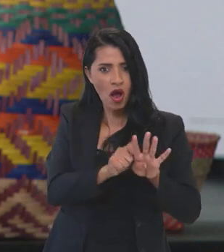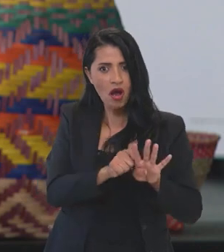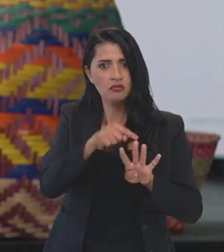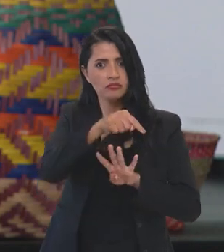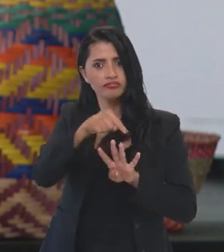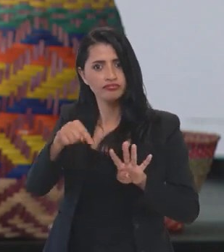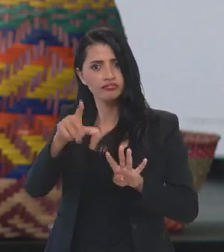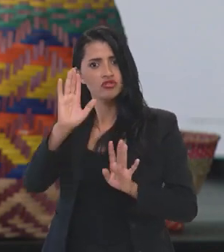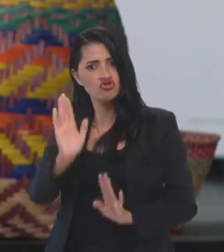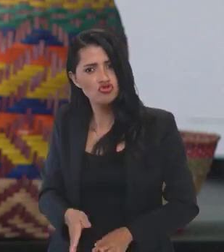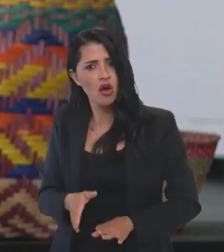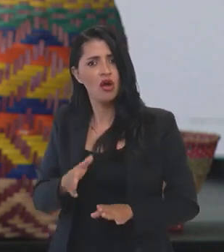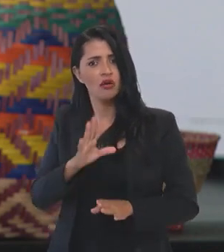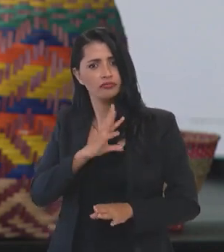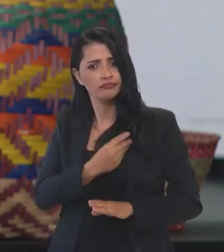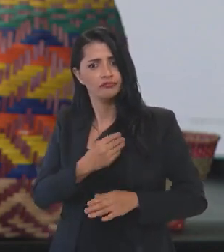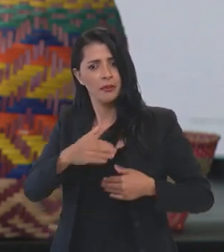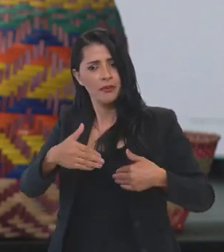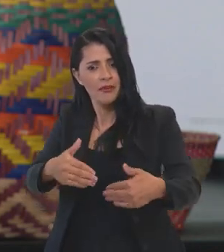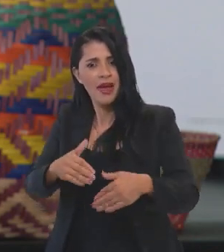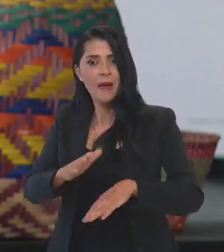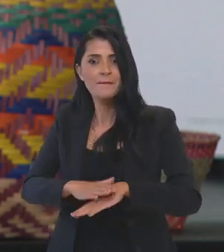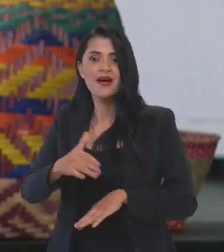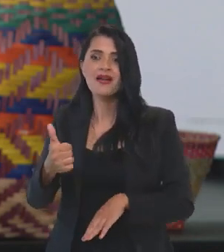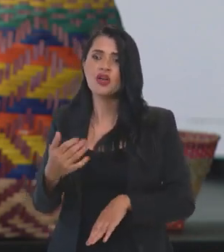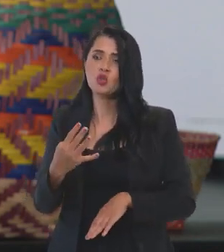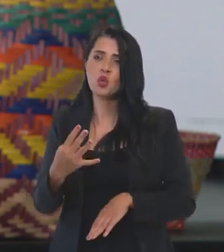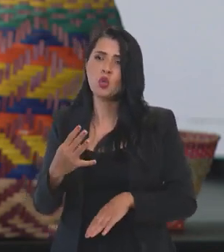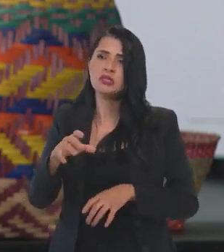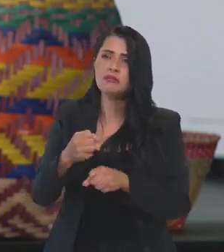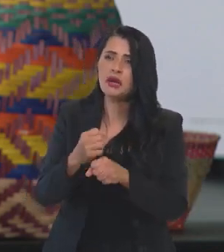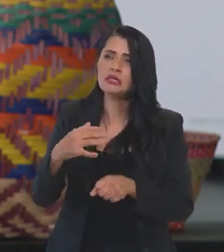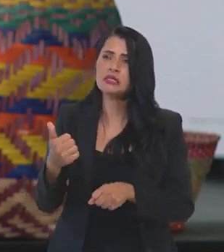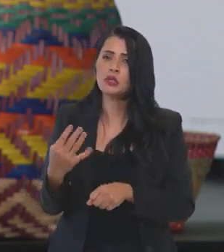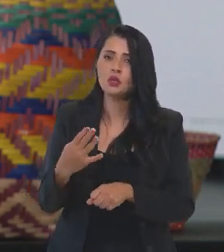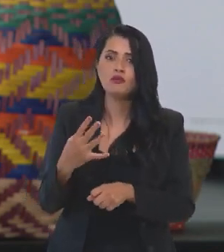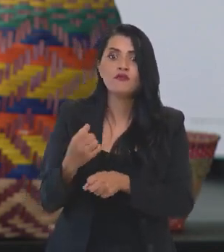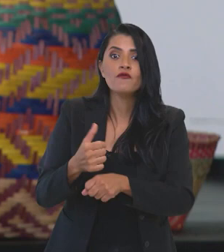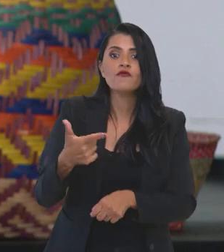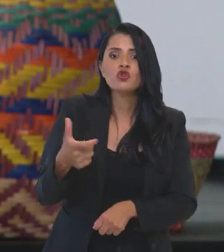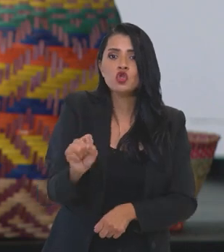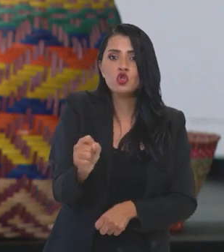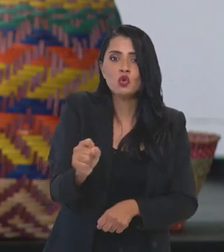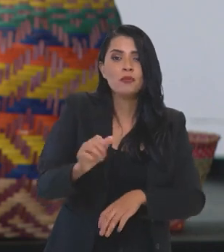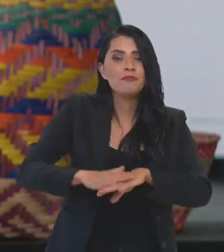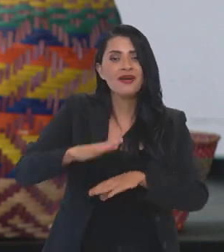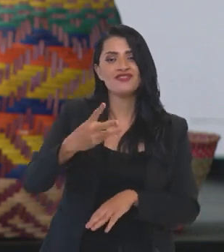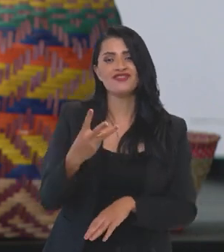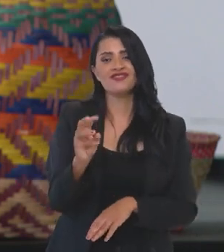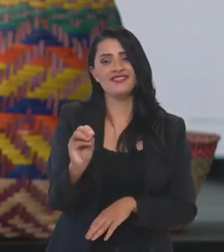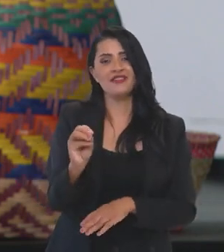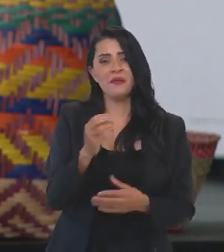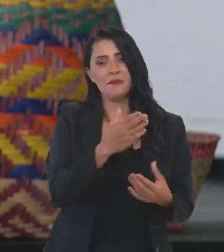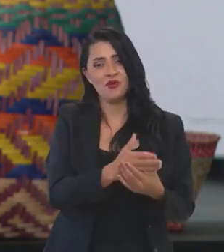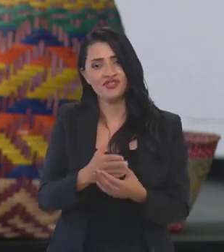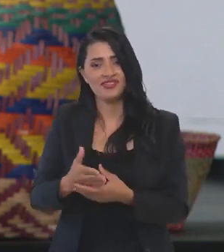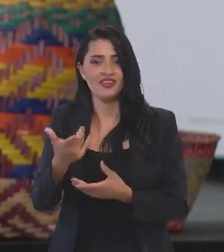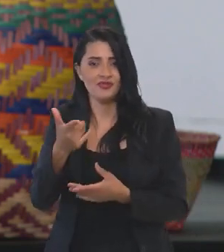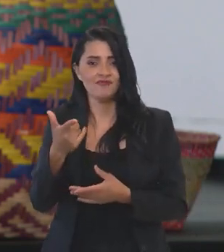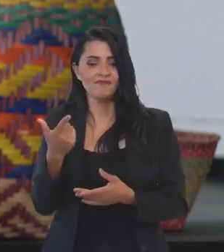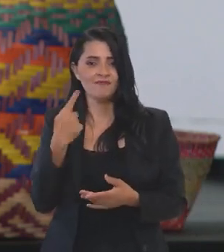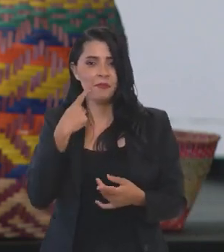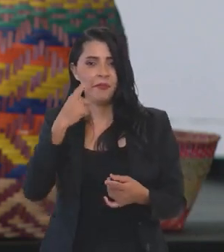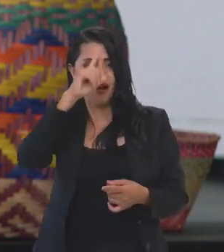meses, a FUNAI já fez andar mais de 14, mais de 14, 28, mais de 30 processos de